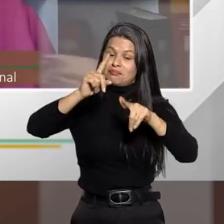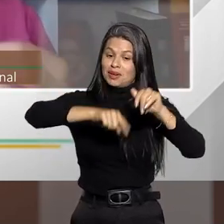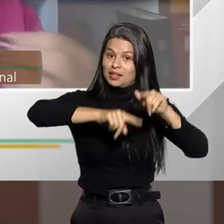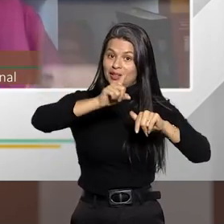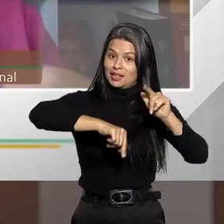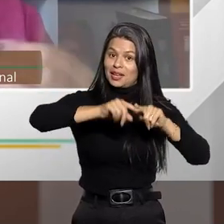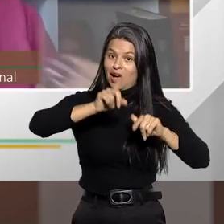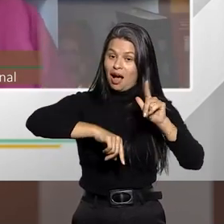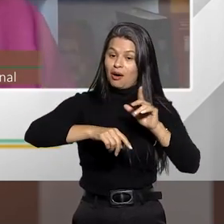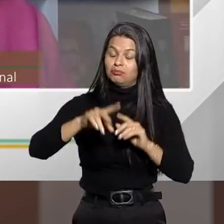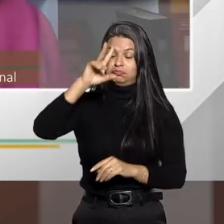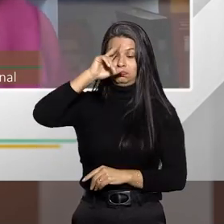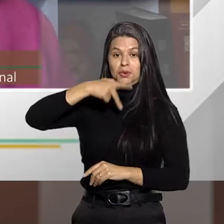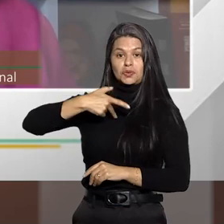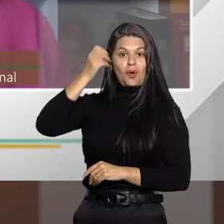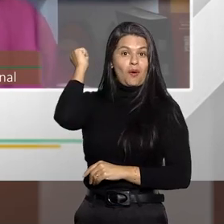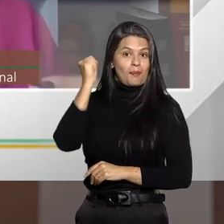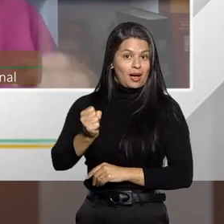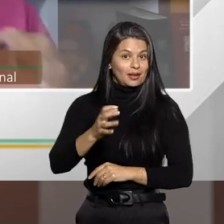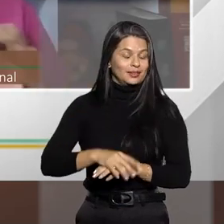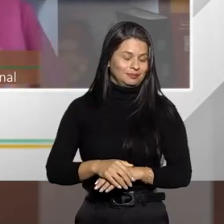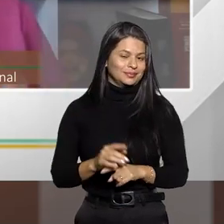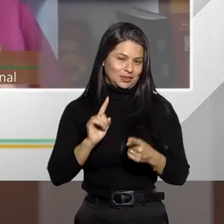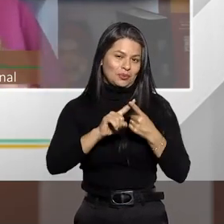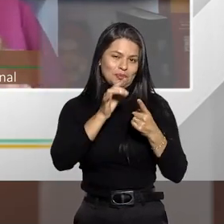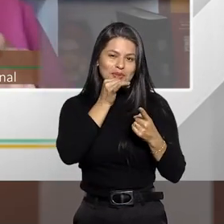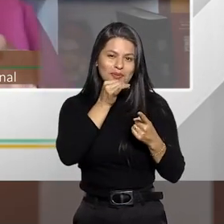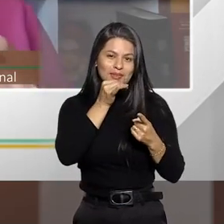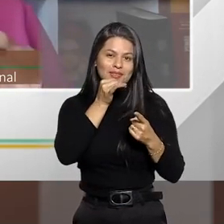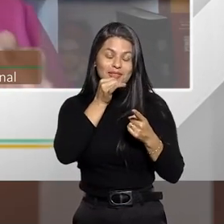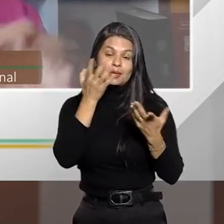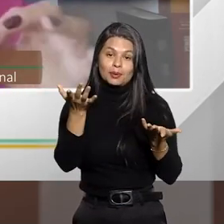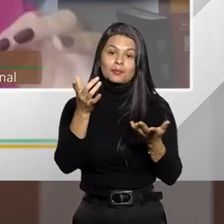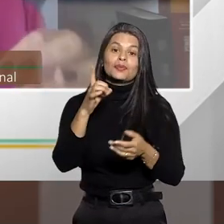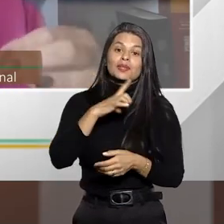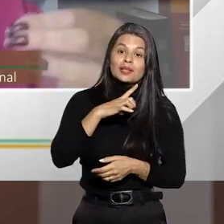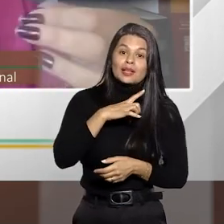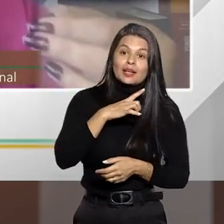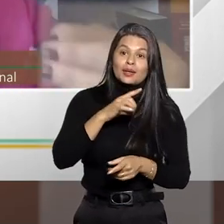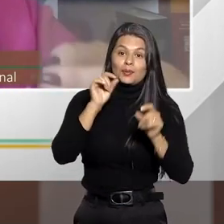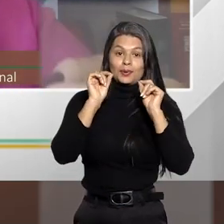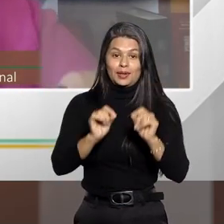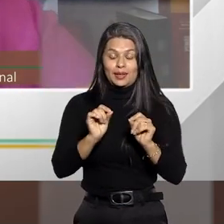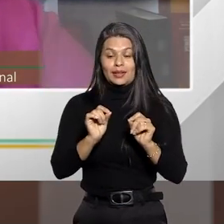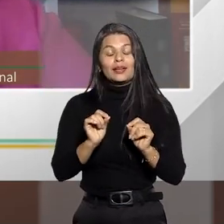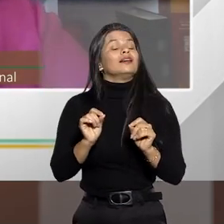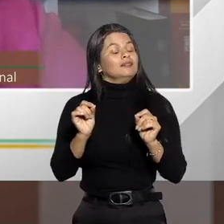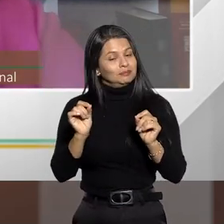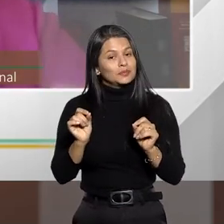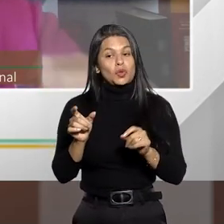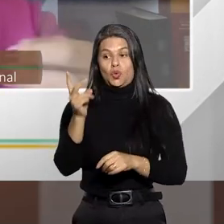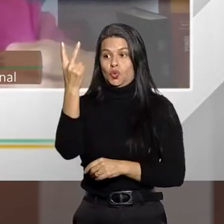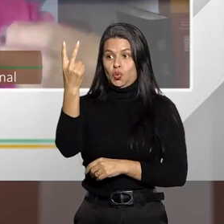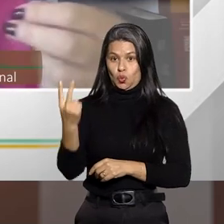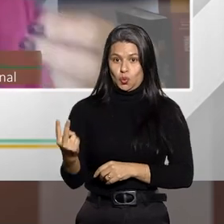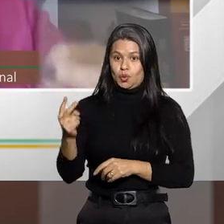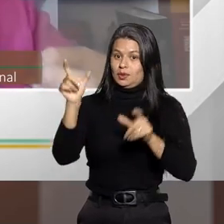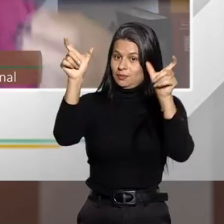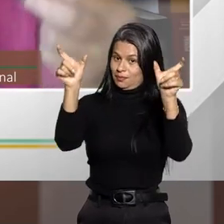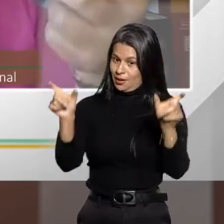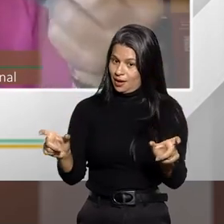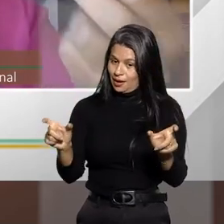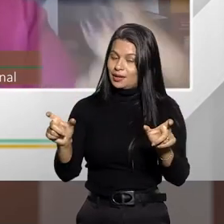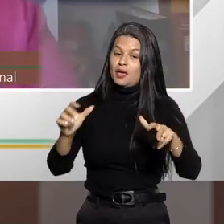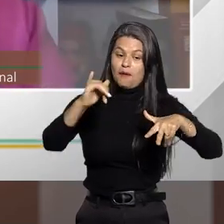Então, esse é um primeiro exemplo. Então, você tem duas condutas distintas e duas